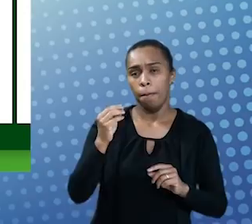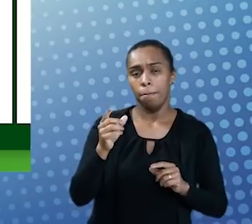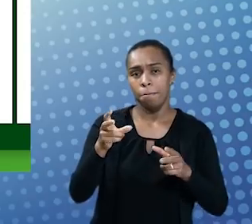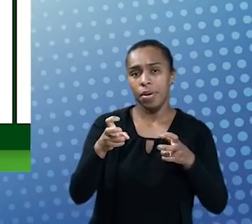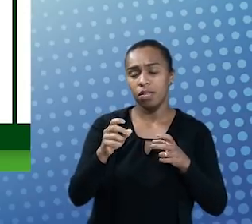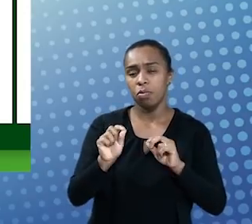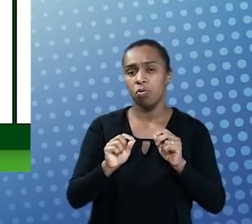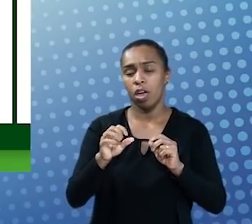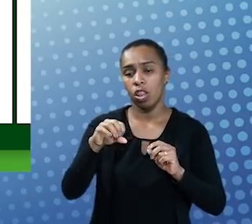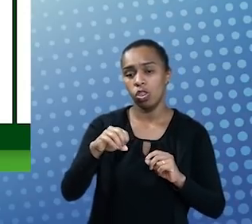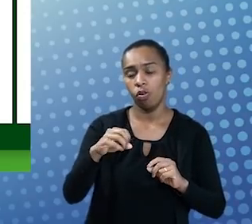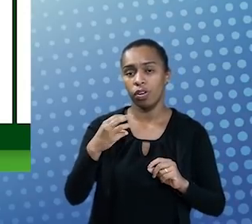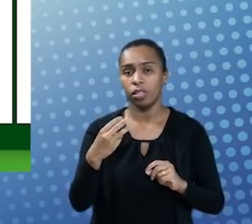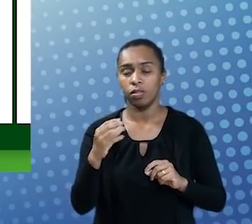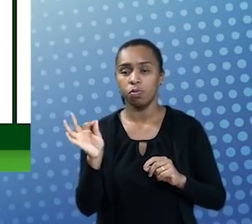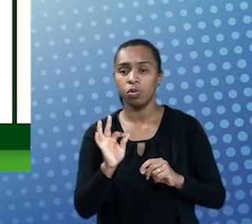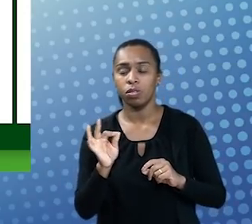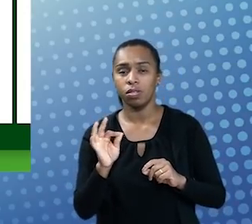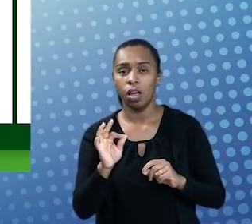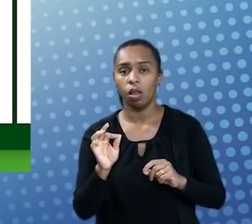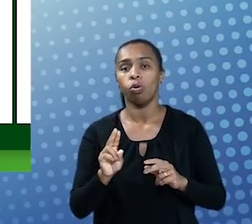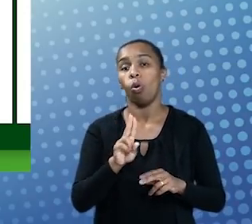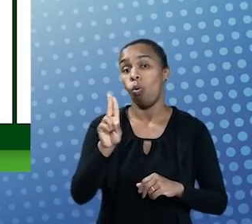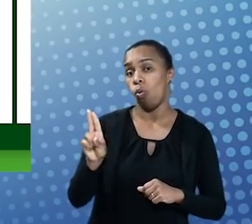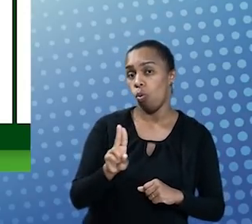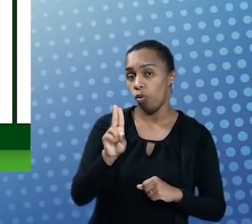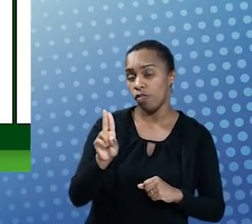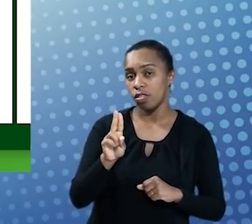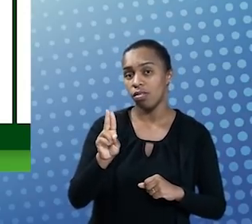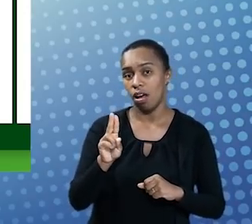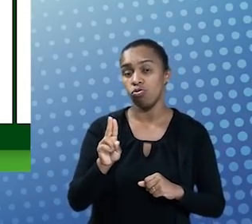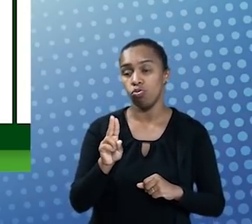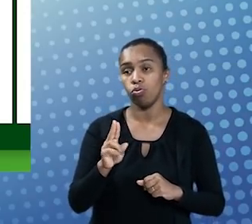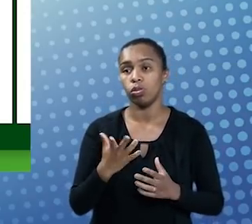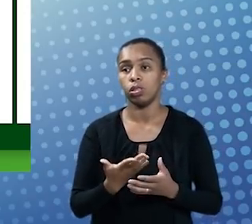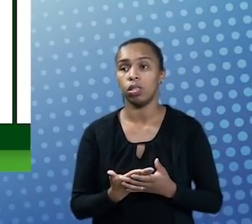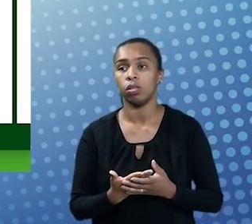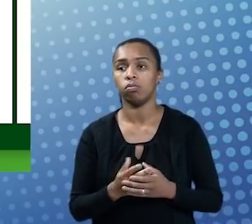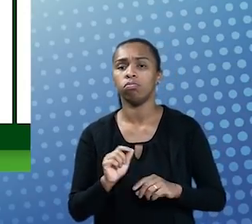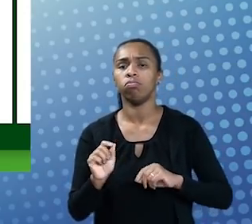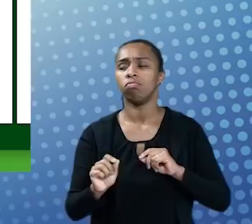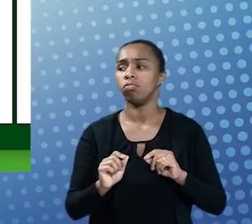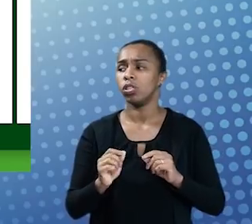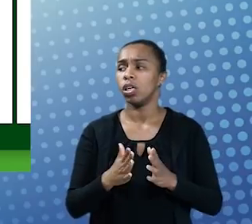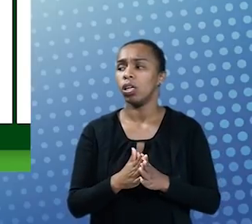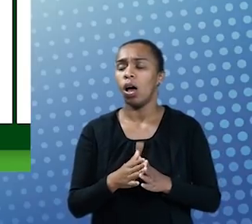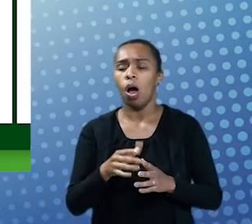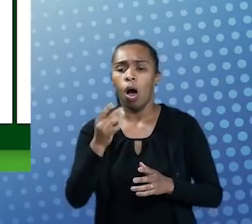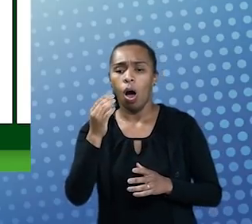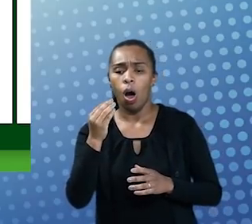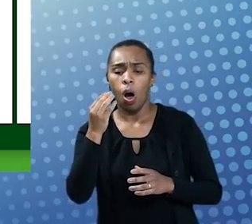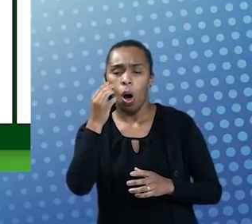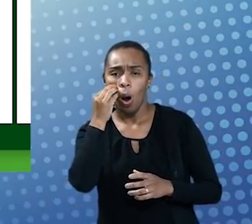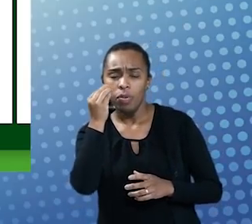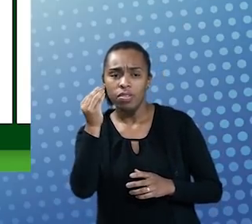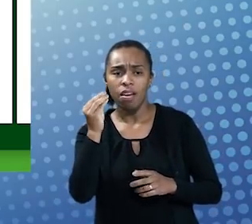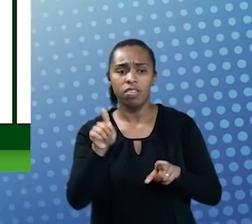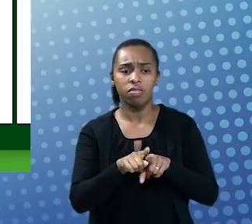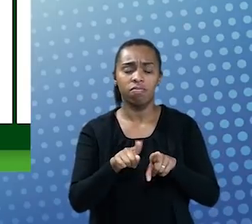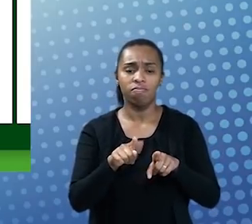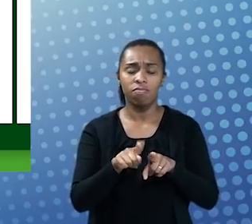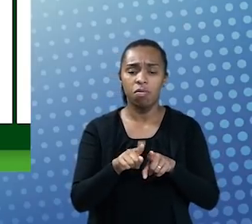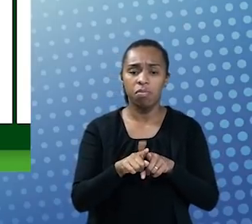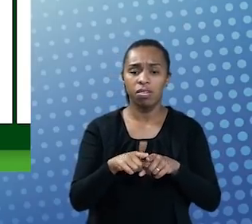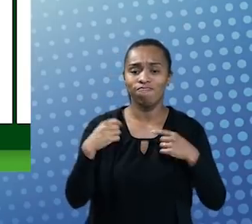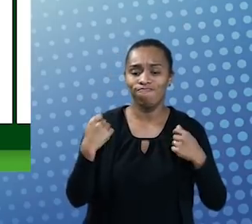universidades utilizam o LMS Moodle, e, obviamente, a gente observa a necessidade dessa convergência que